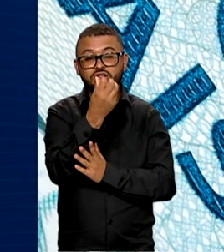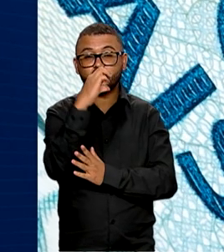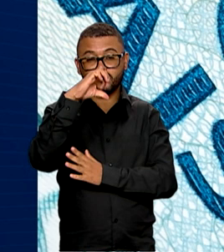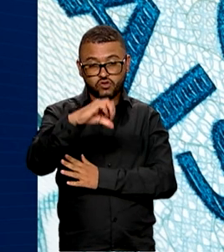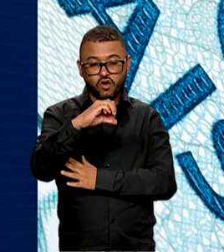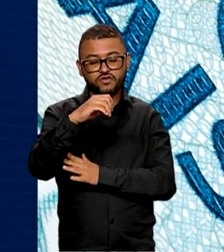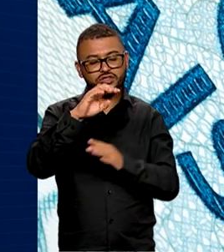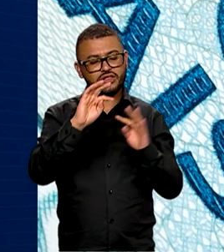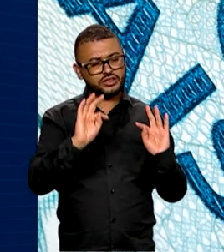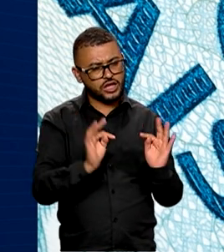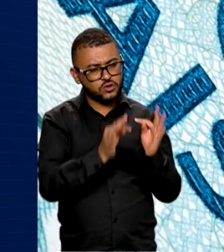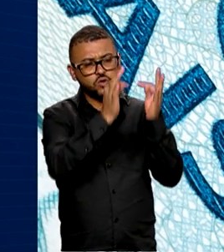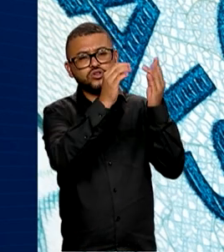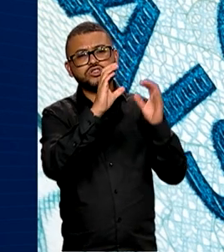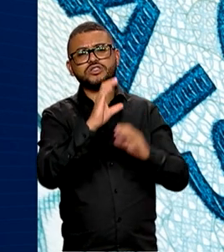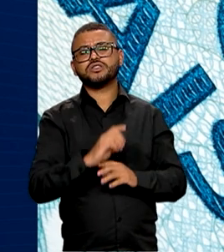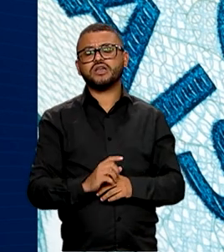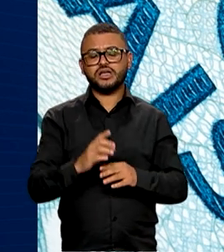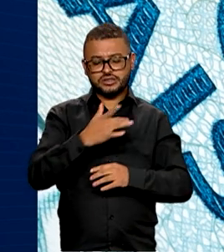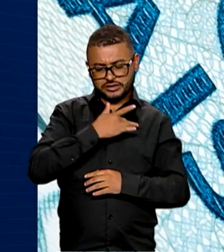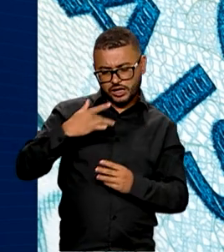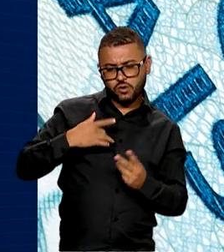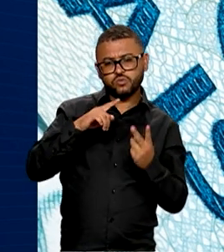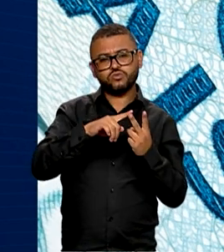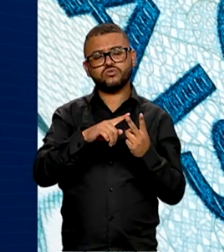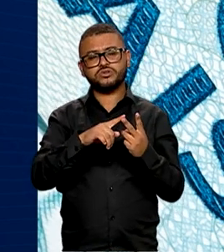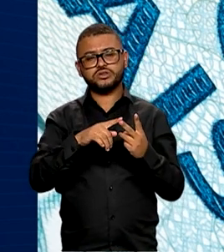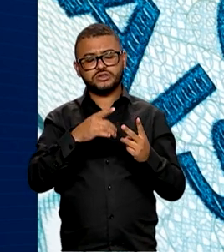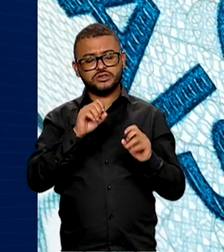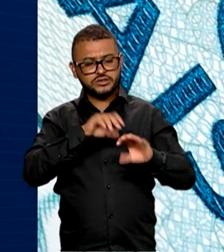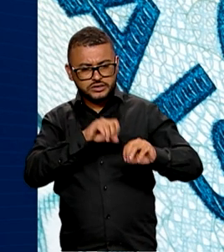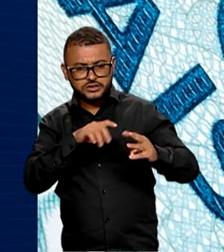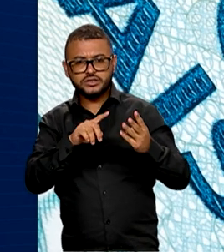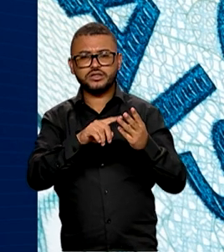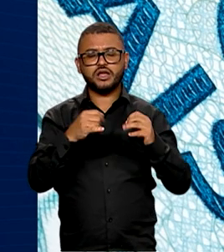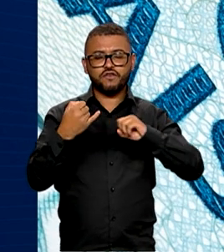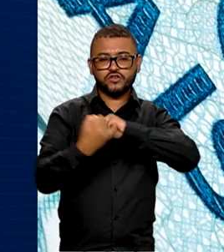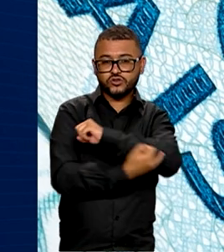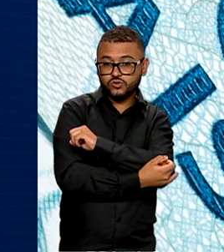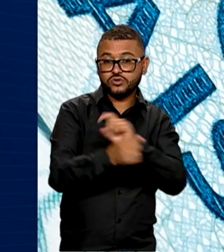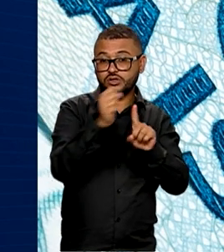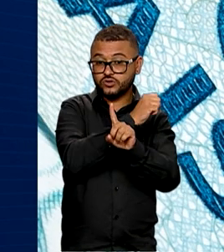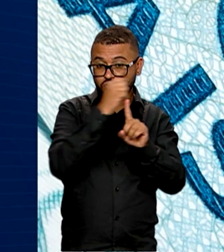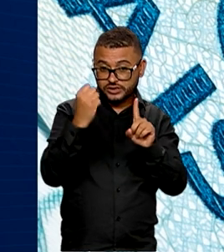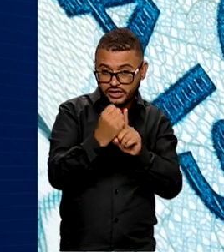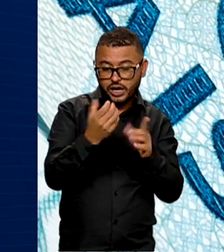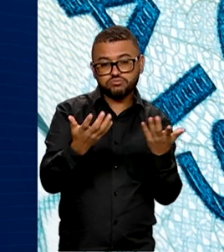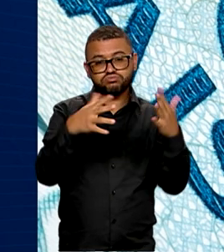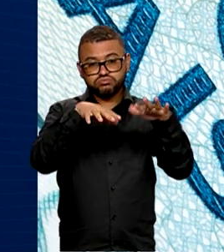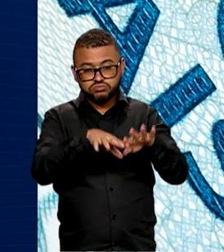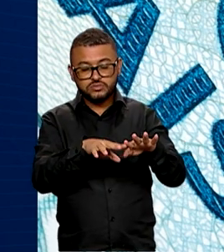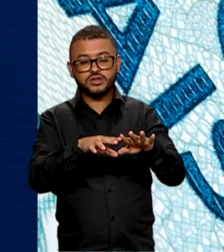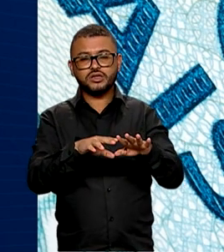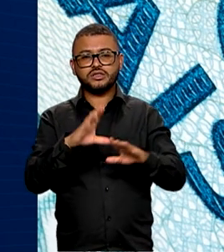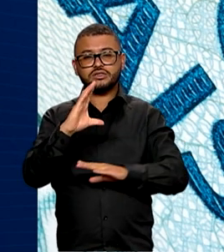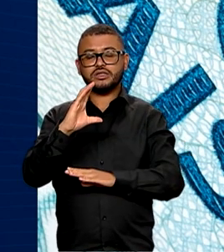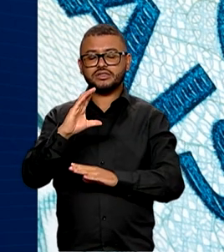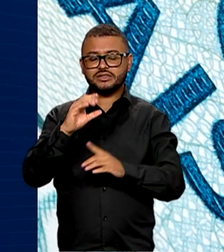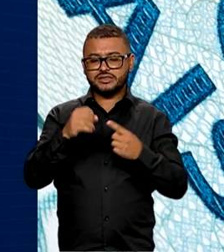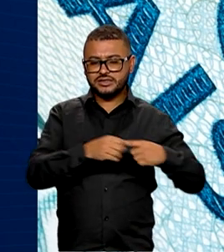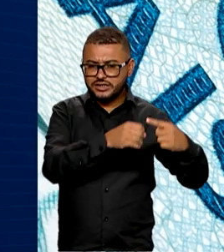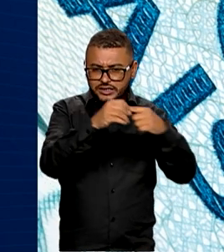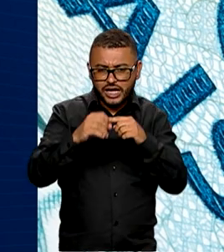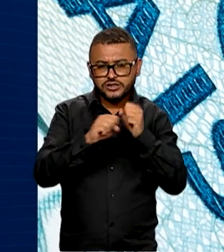digital e conectividade, saúde, educação, infraestrutura social e inclusiva, cidades sustentáveis e